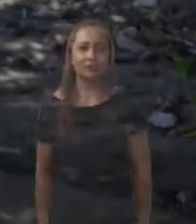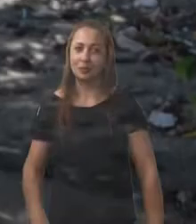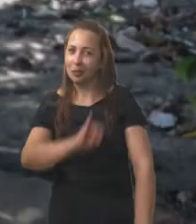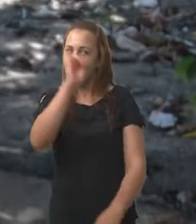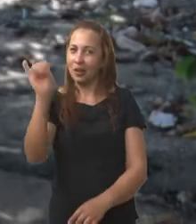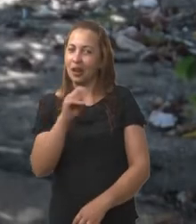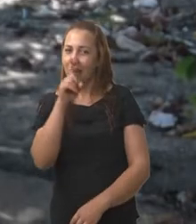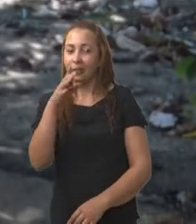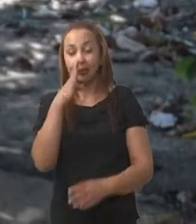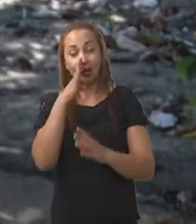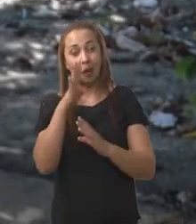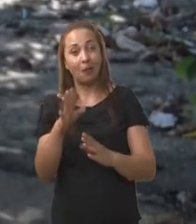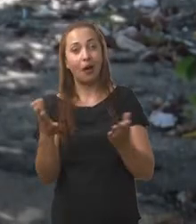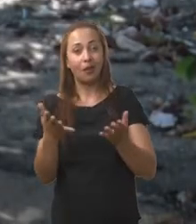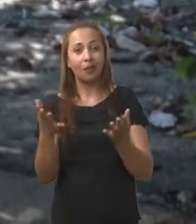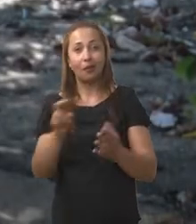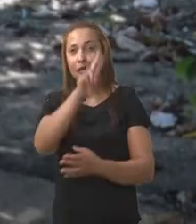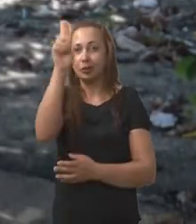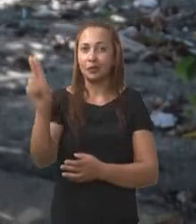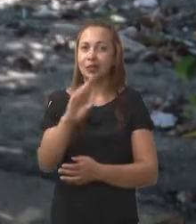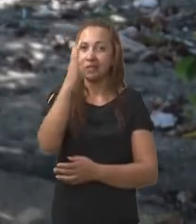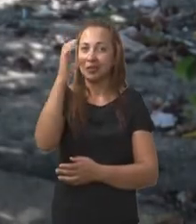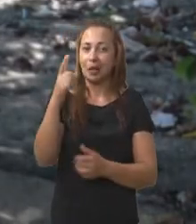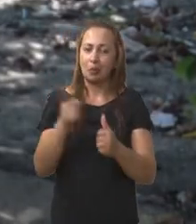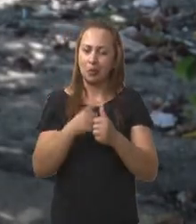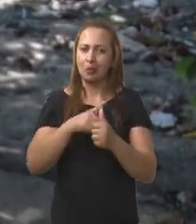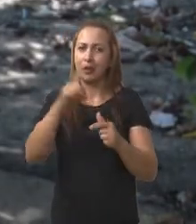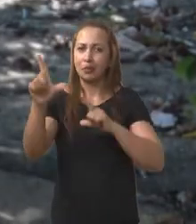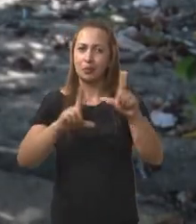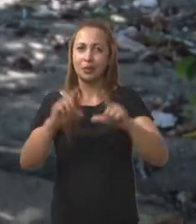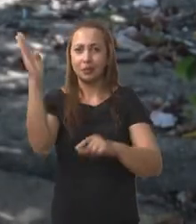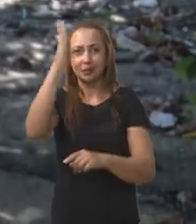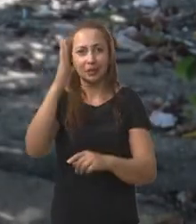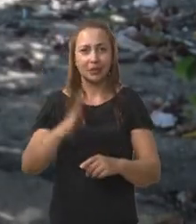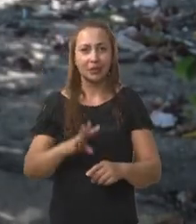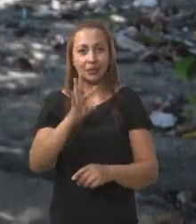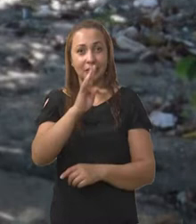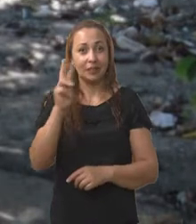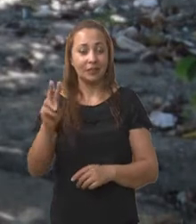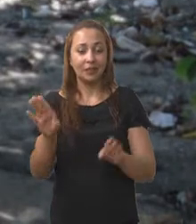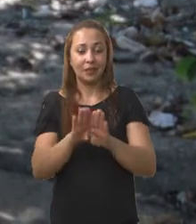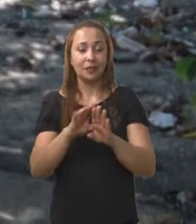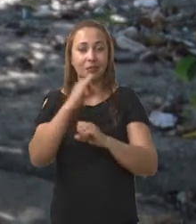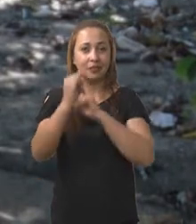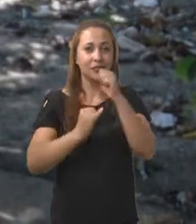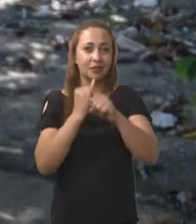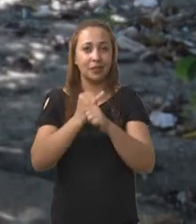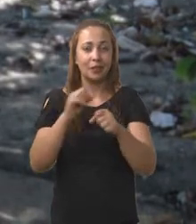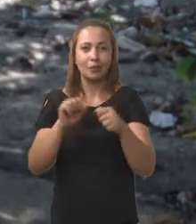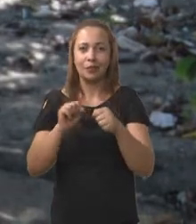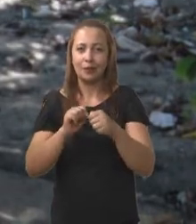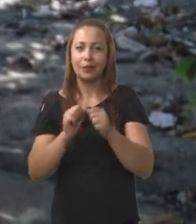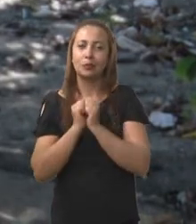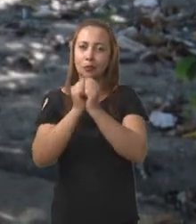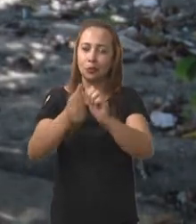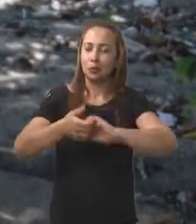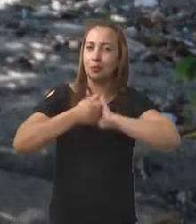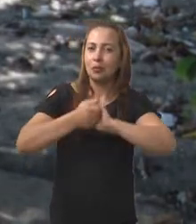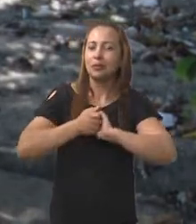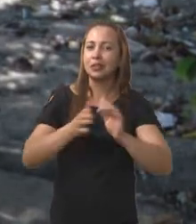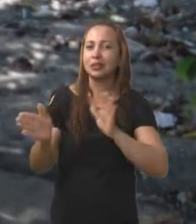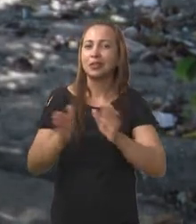Olá, você acompanha agora o Univerciência, o primeiro programa brasileiro de TV e internet produzido por meio da